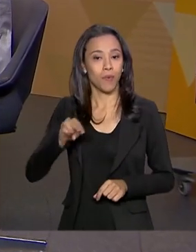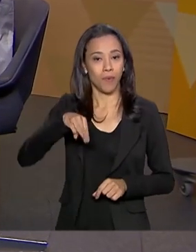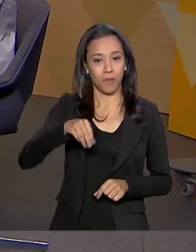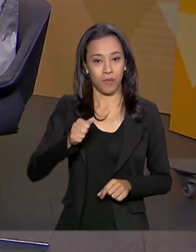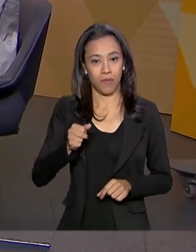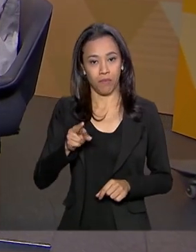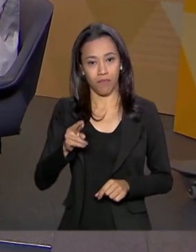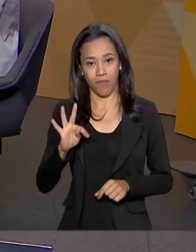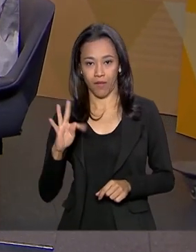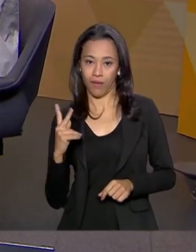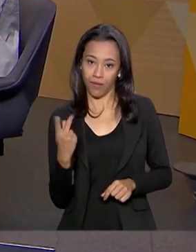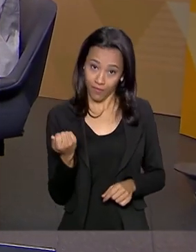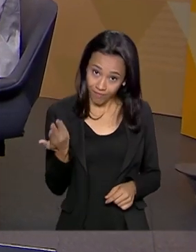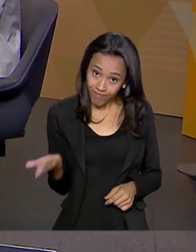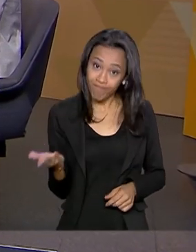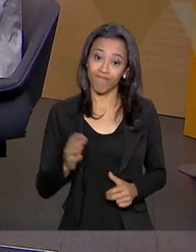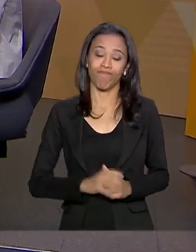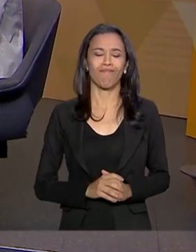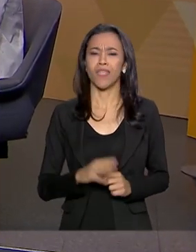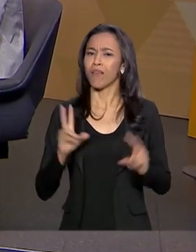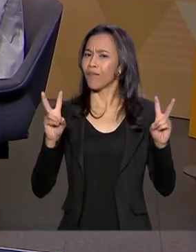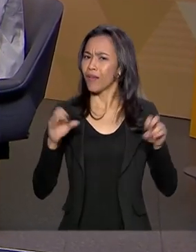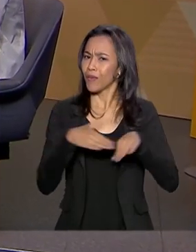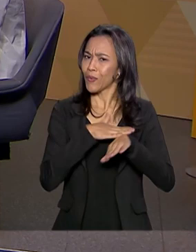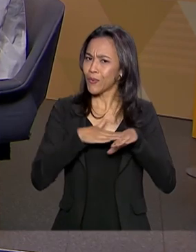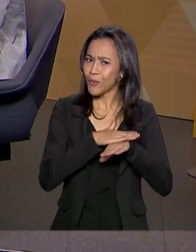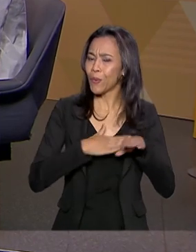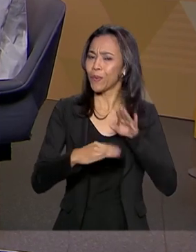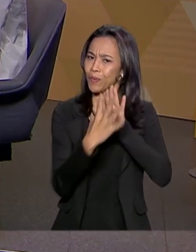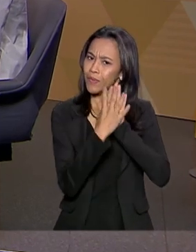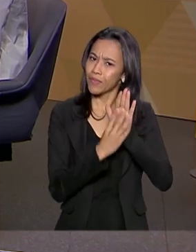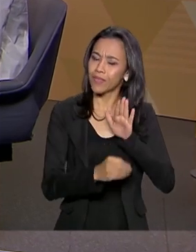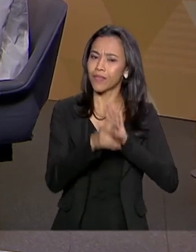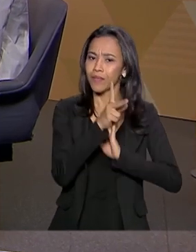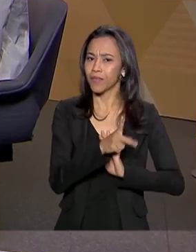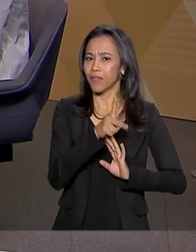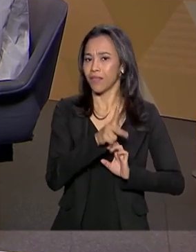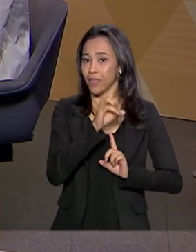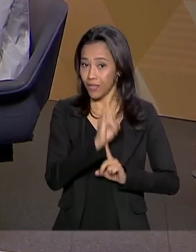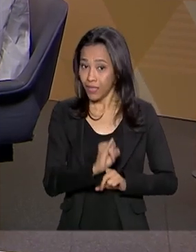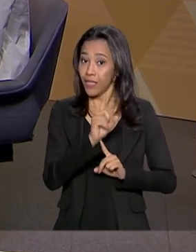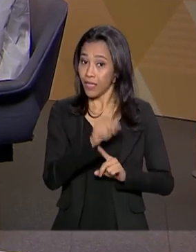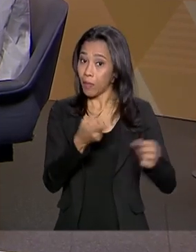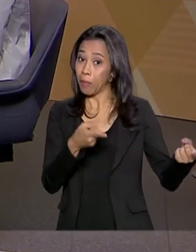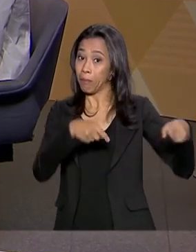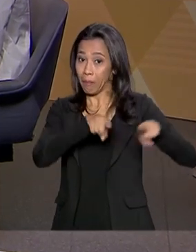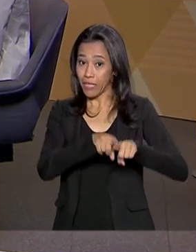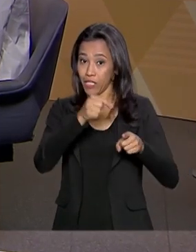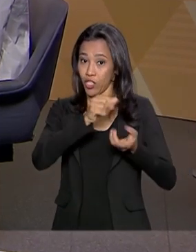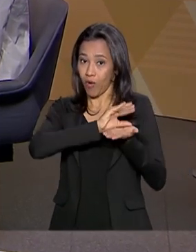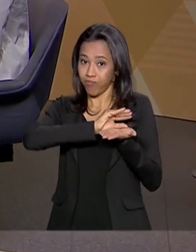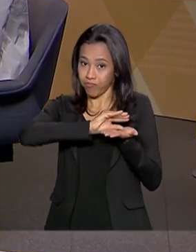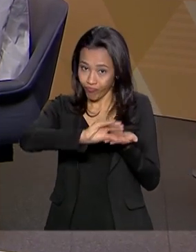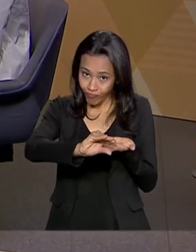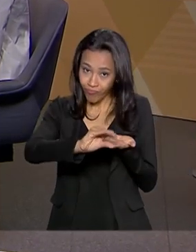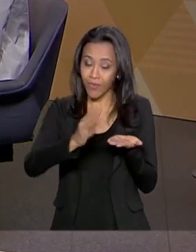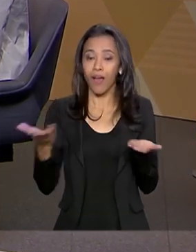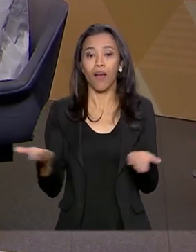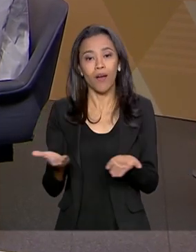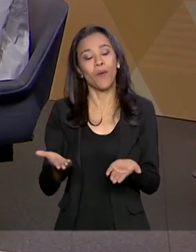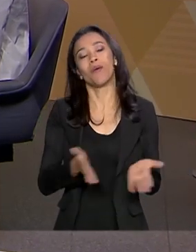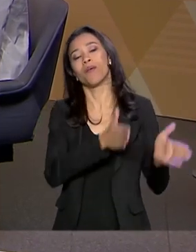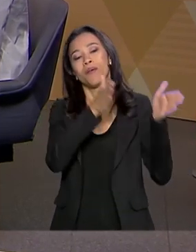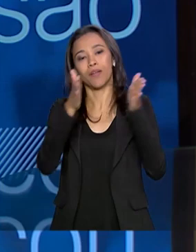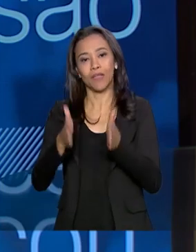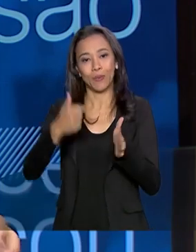Falamos bastante sobre o PPI, sobre o Programa de Parcerias de Investimentos no primeiro bloco. Vamos continuar conversando agora no segundo